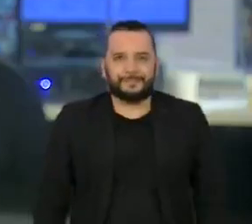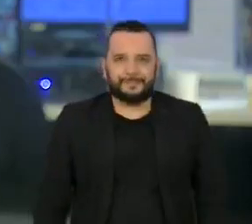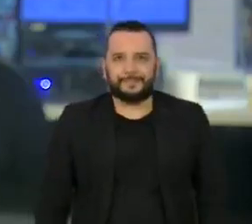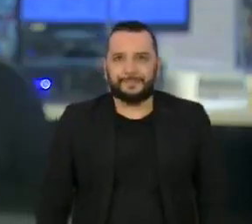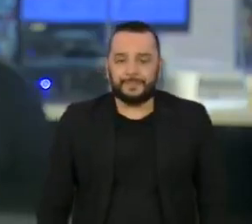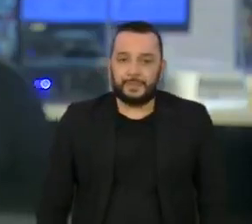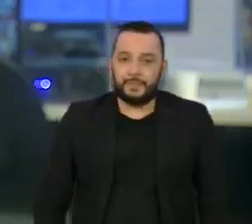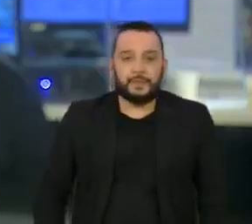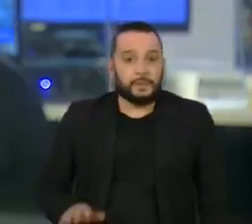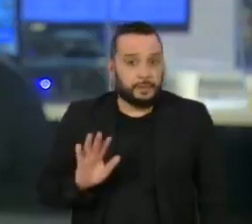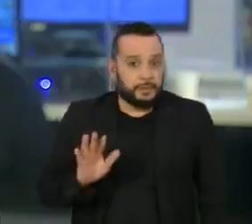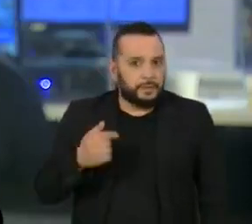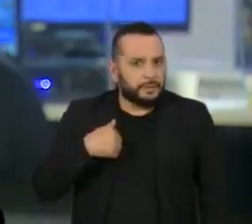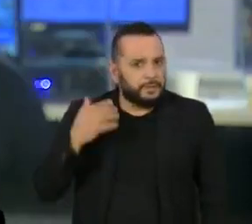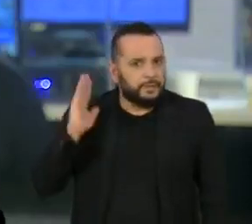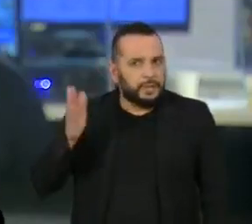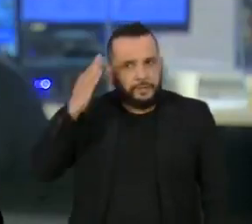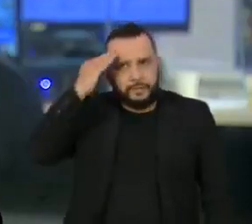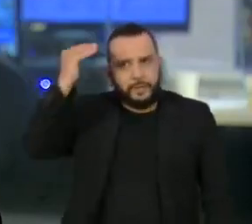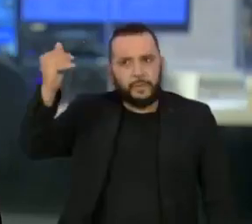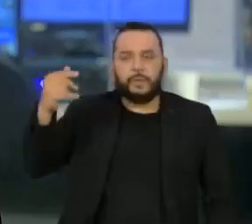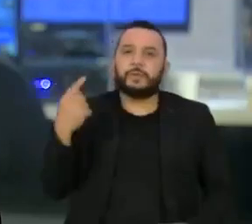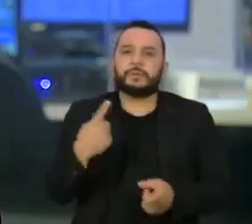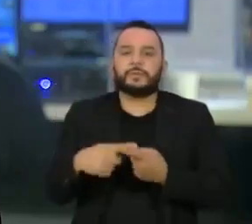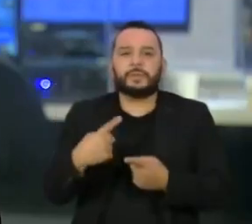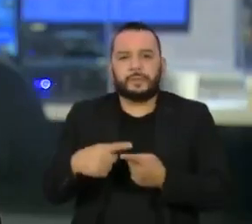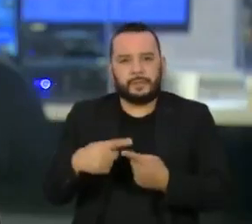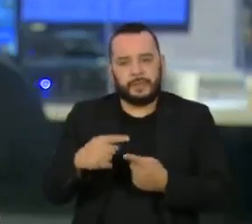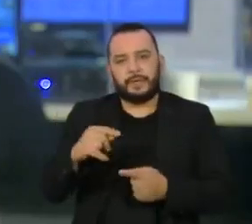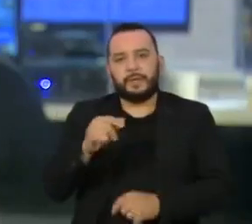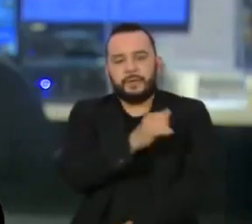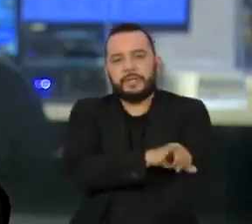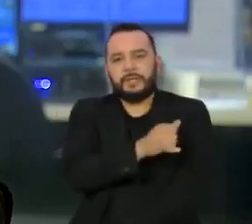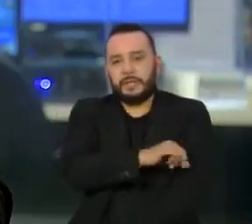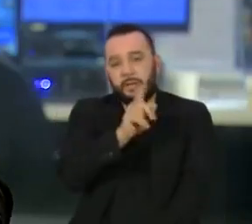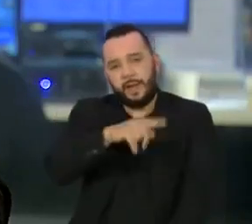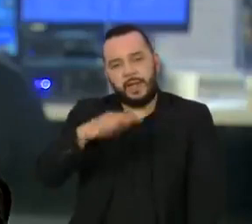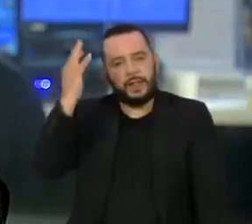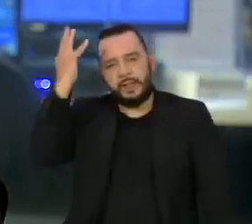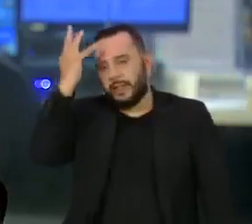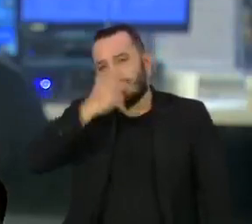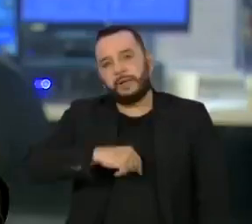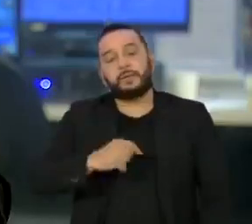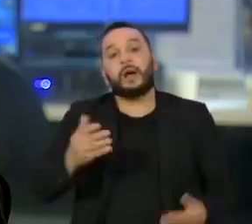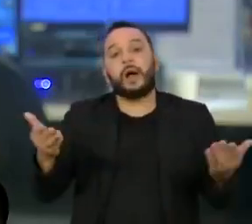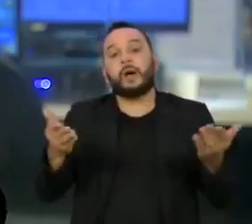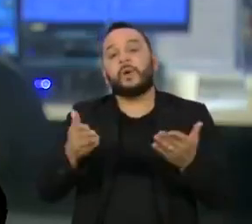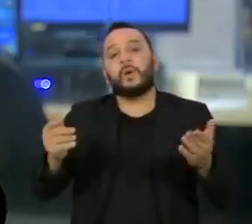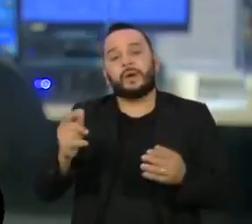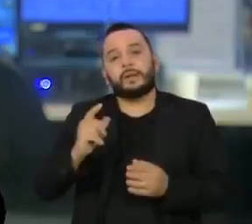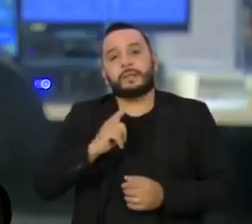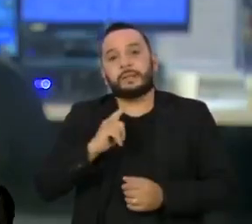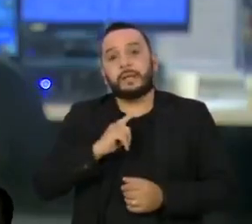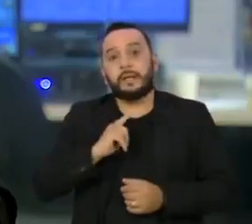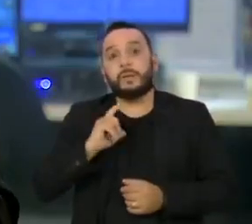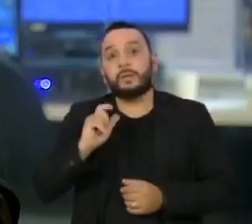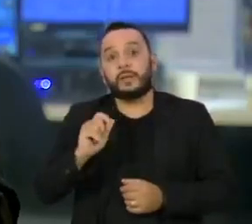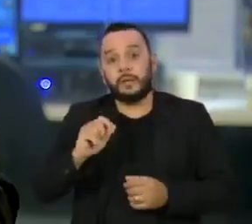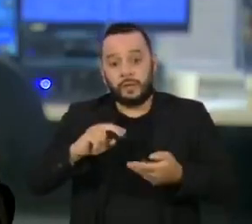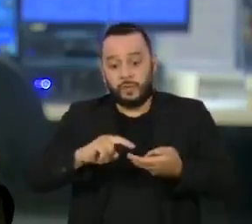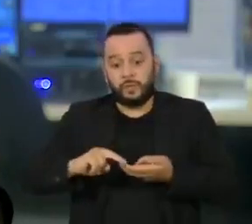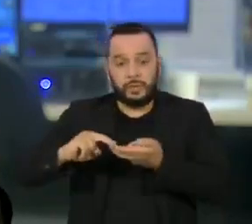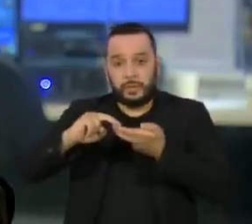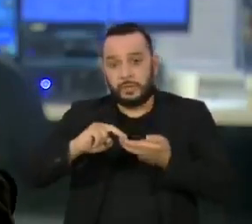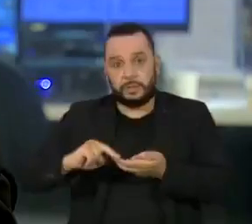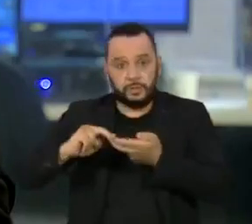Mundialmente conhecido por suas belezas naturais, Rio de Janeiro recebeu uma nova distinção internacional na terça-feira, quando a Unesco